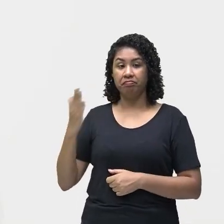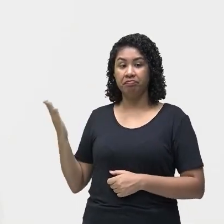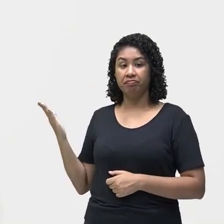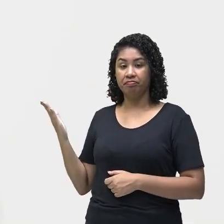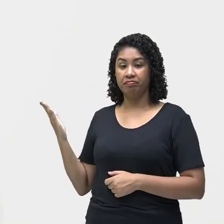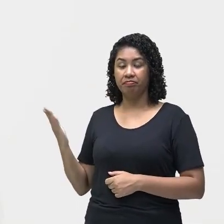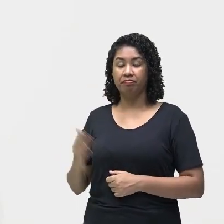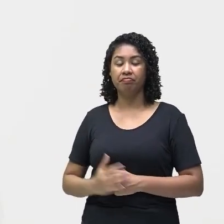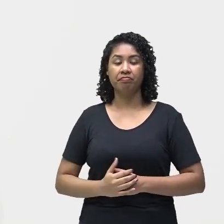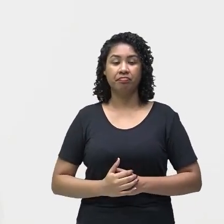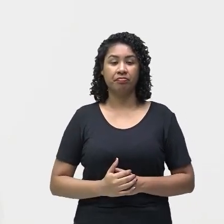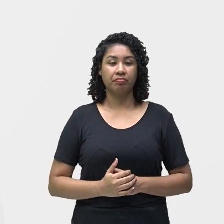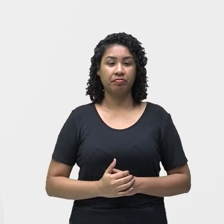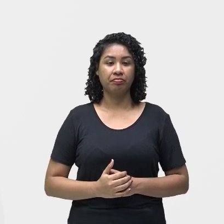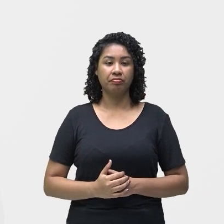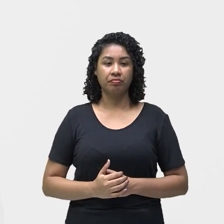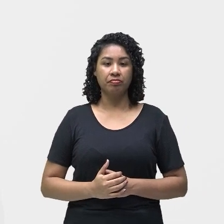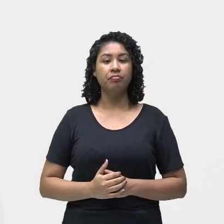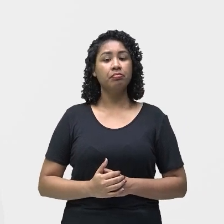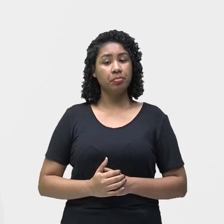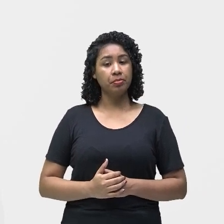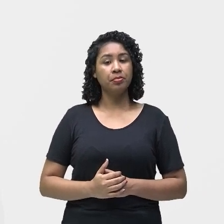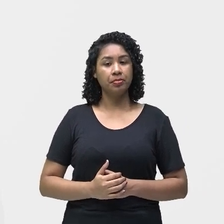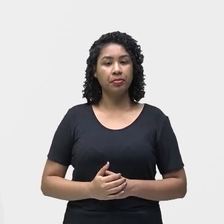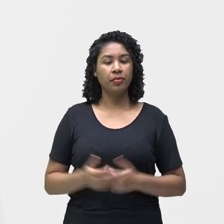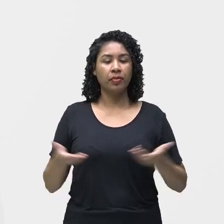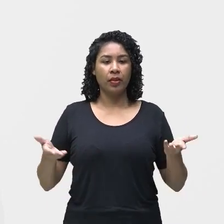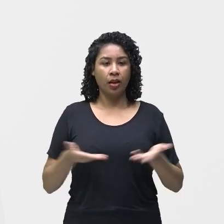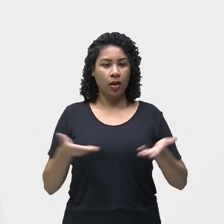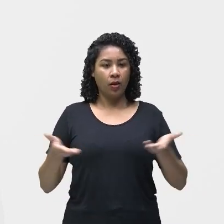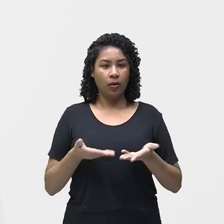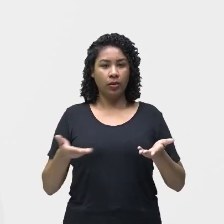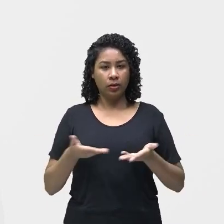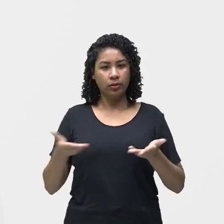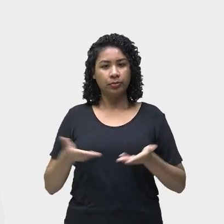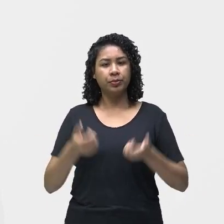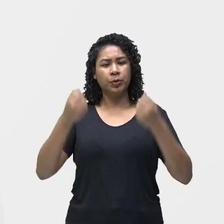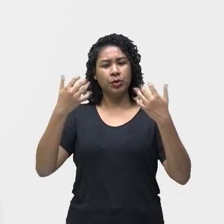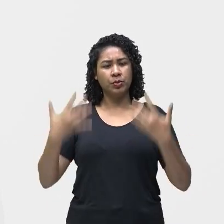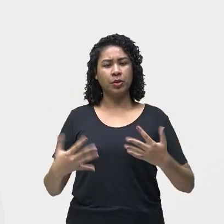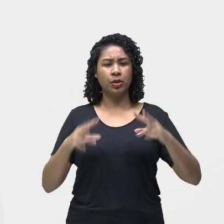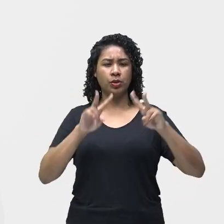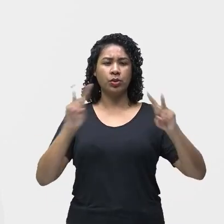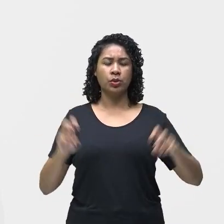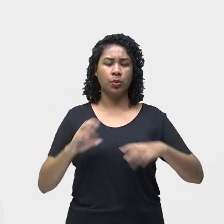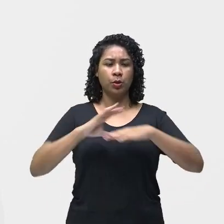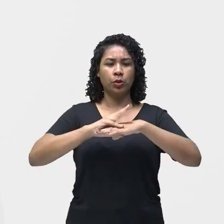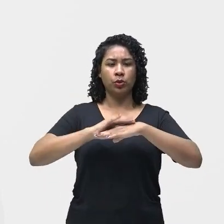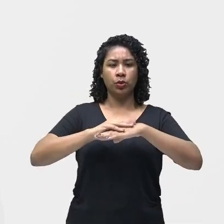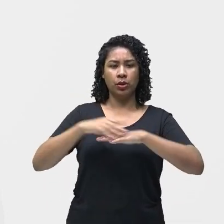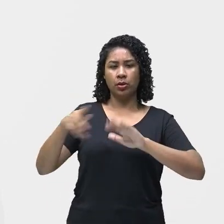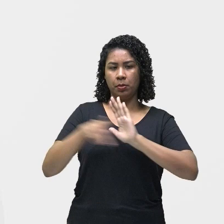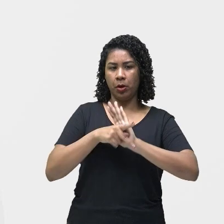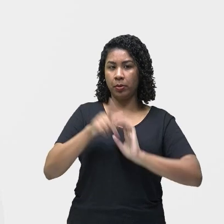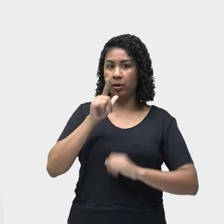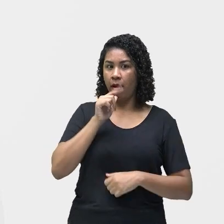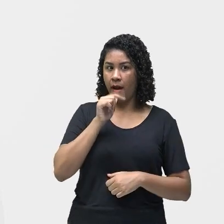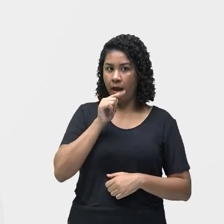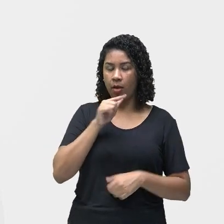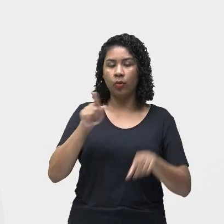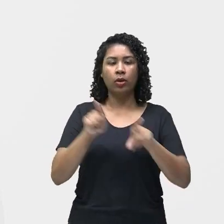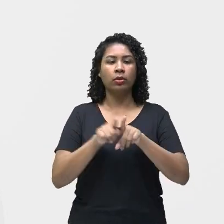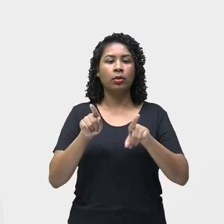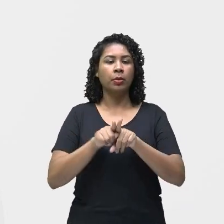para vocês. E muito bem, a gente chegou até aqui falando de doenças veiculadas pela água, doenças